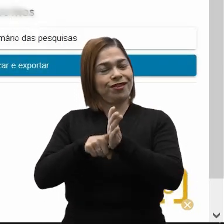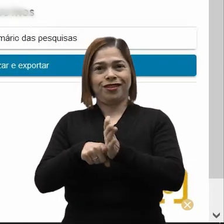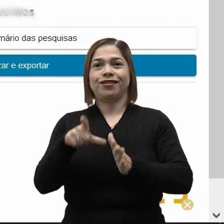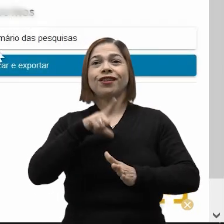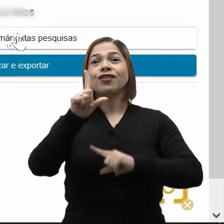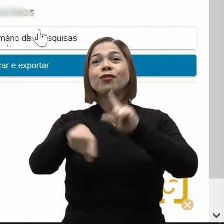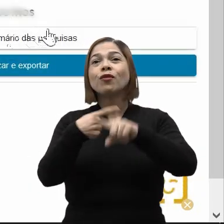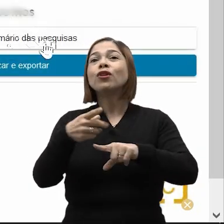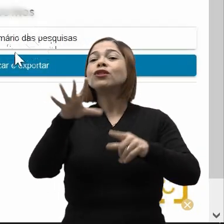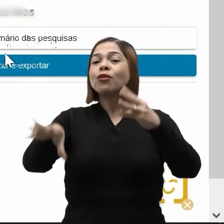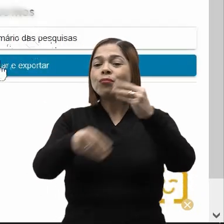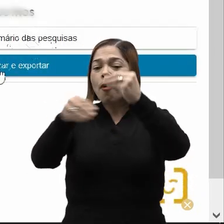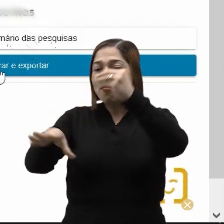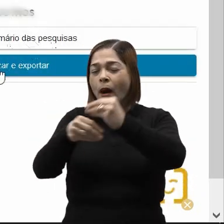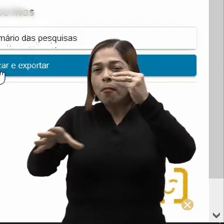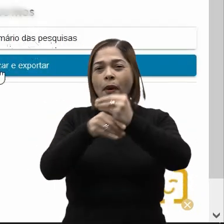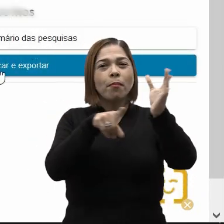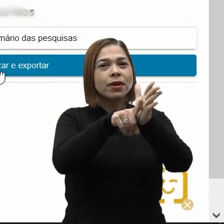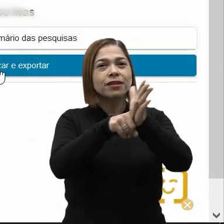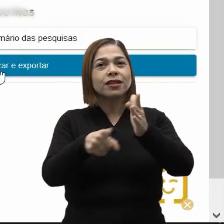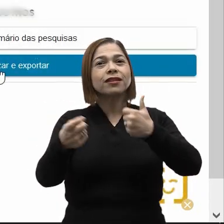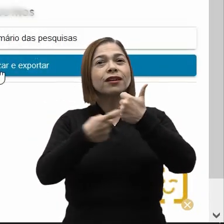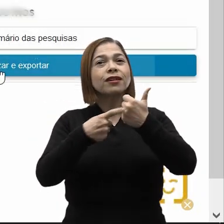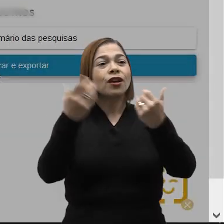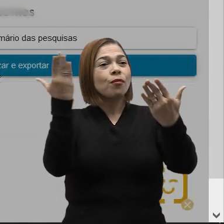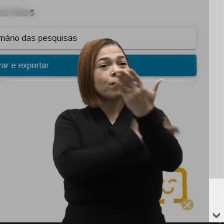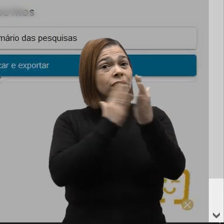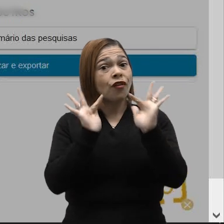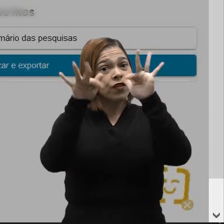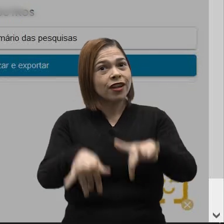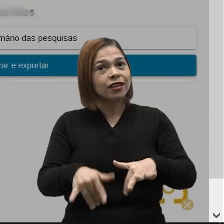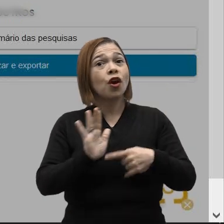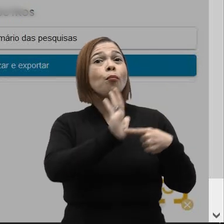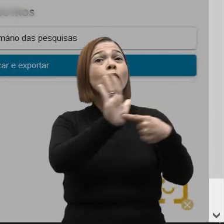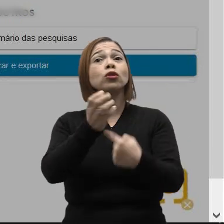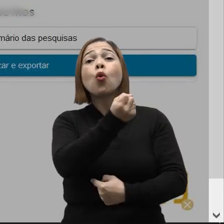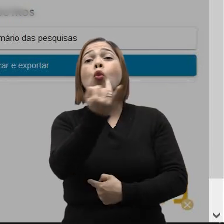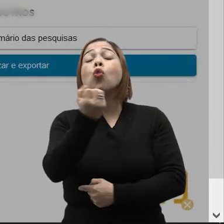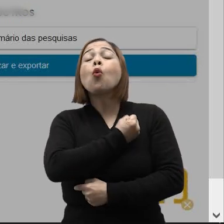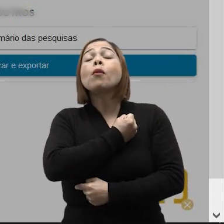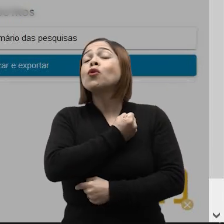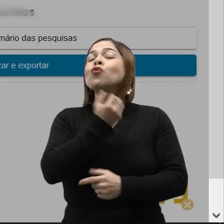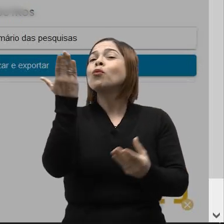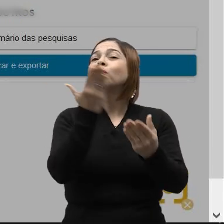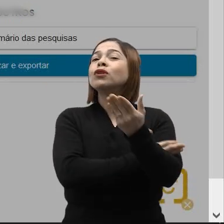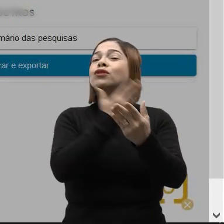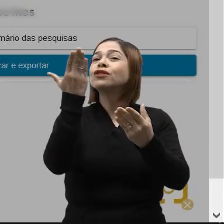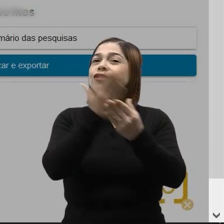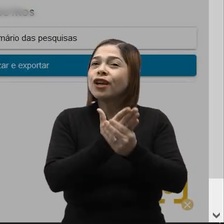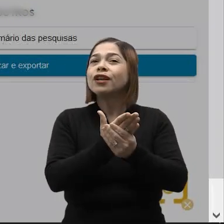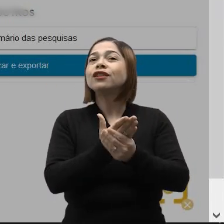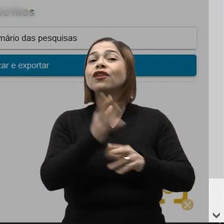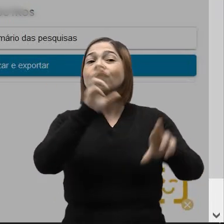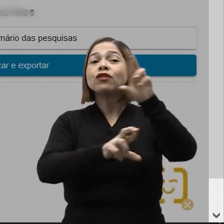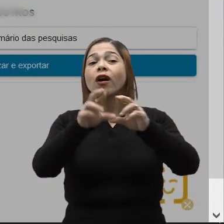Depois de adicionar cada pesquisa desejada, clique no ícone de pasta finalizar e indique o número do processo. Clique em